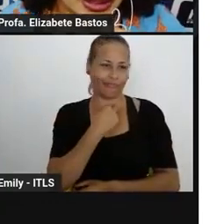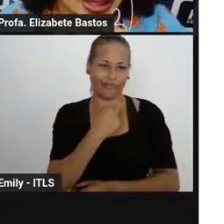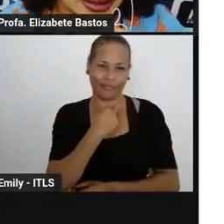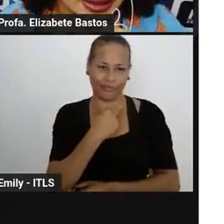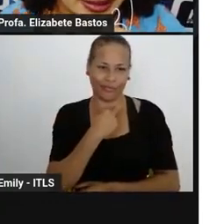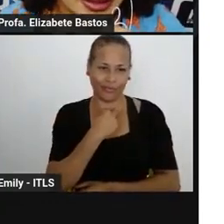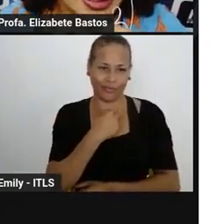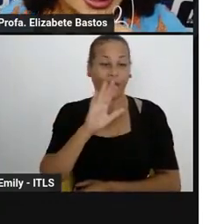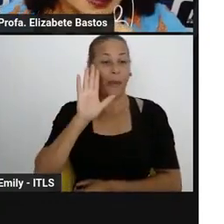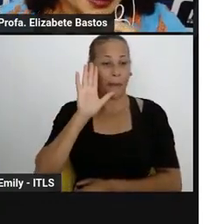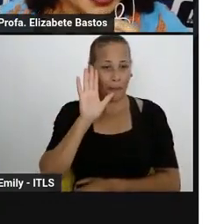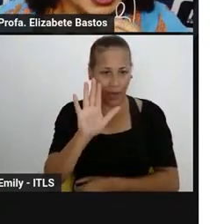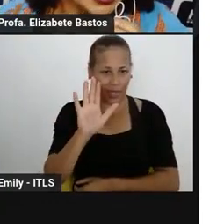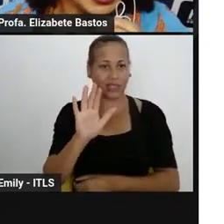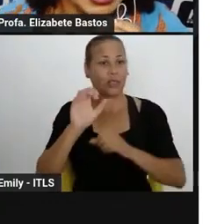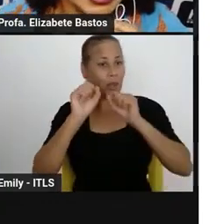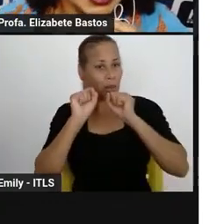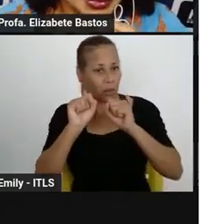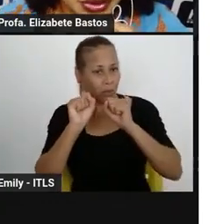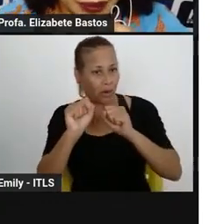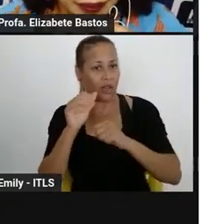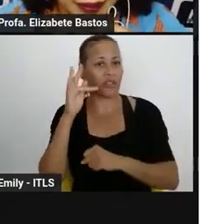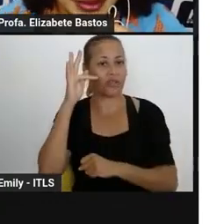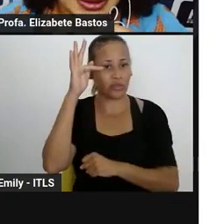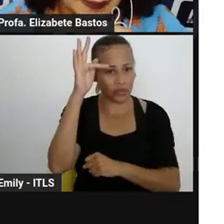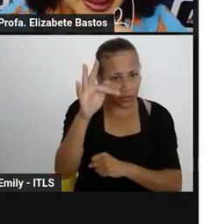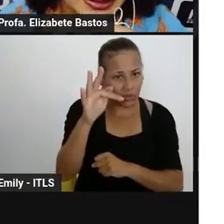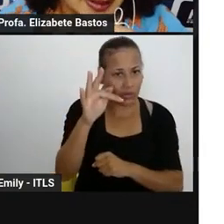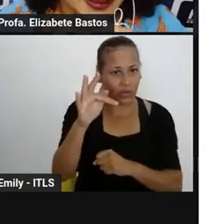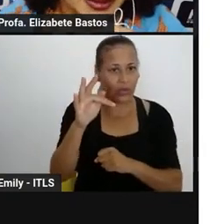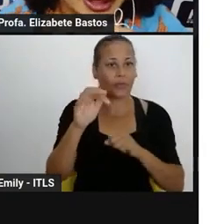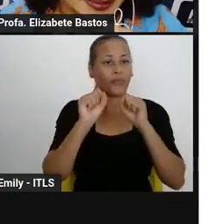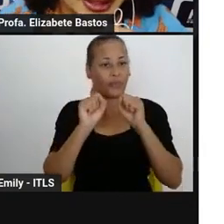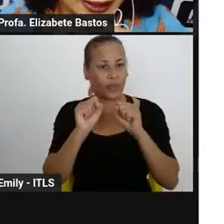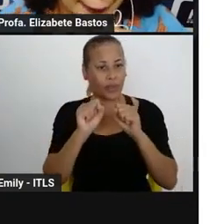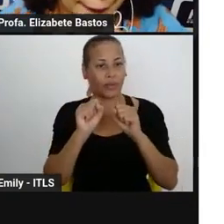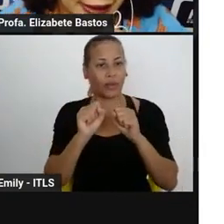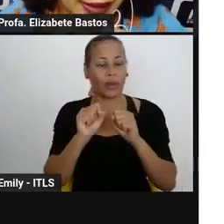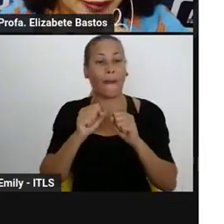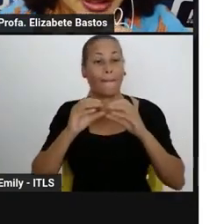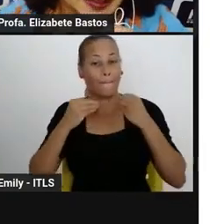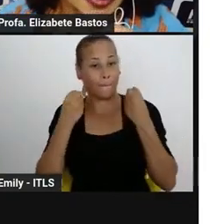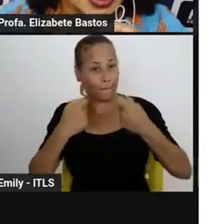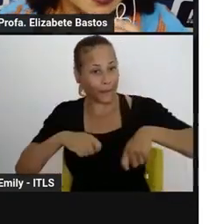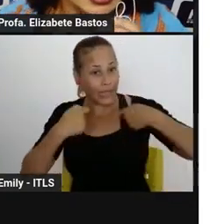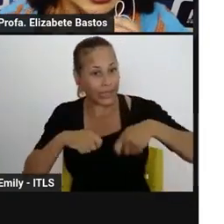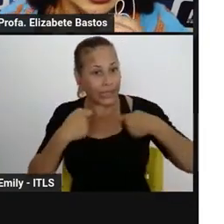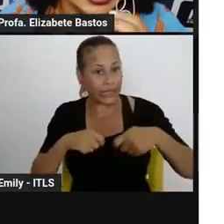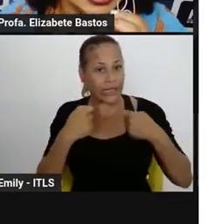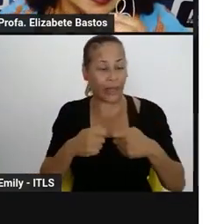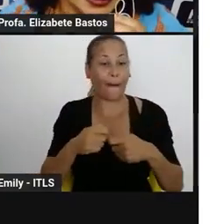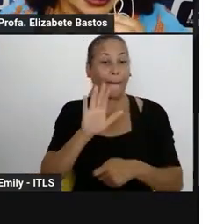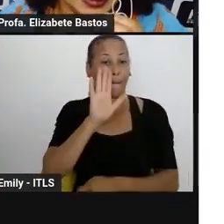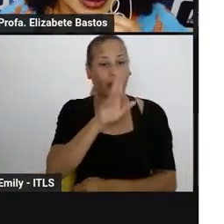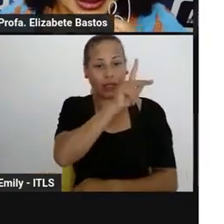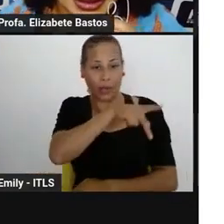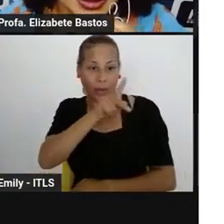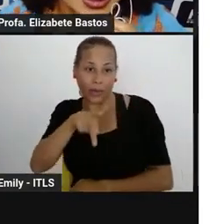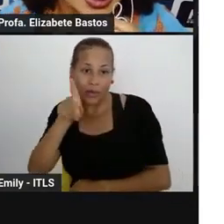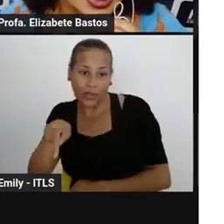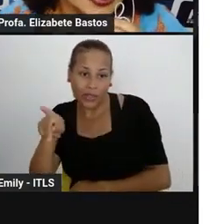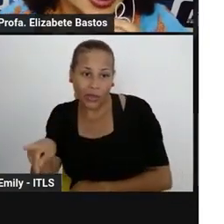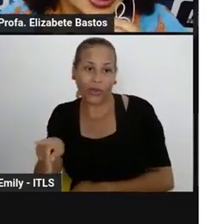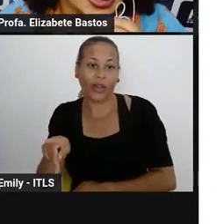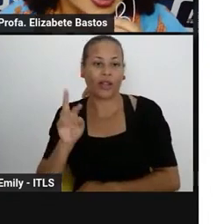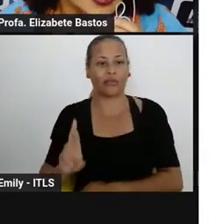diversificadas que porventura surjam precisa passar pelo CME. Mas a professora Marta Graça oportunamente